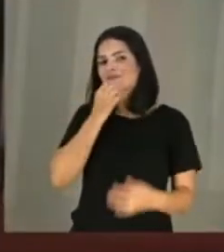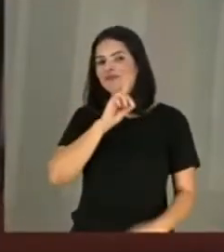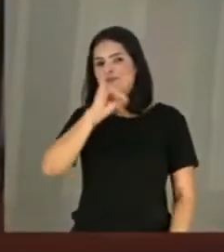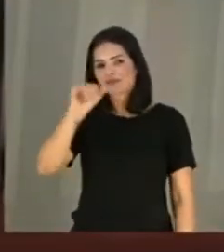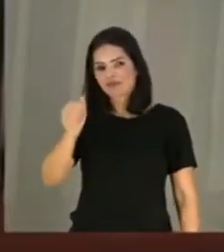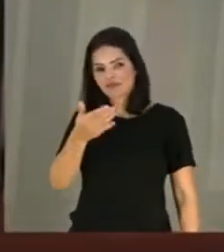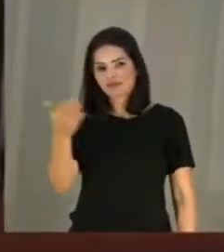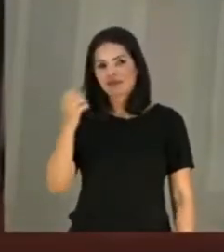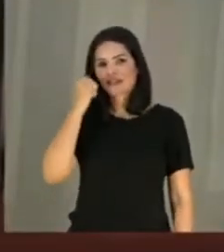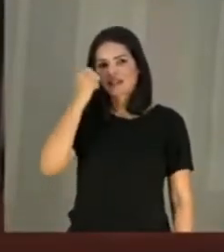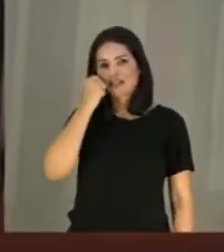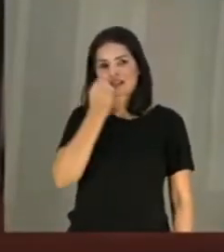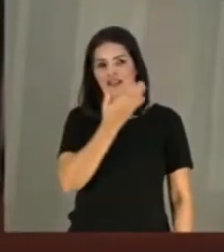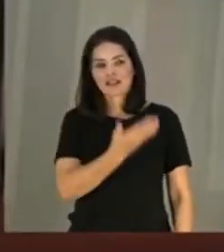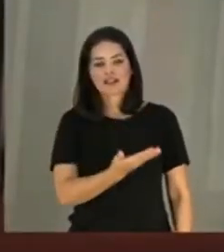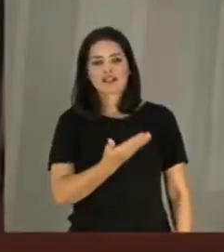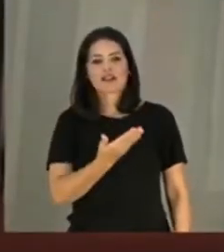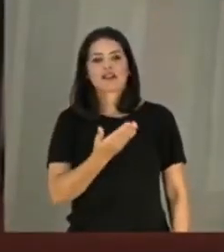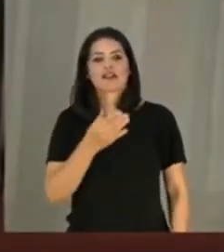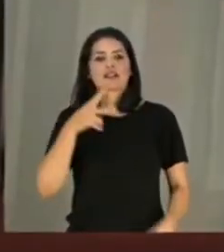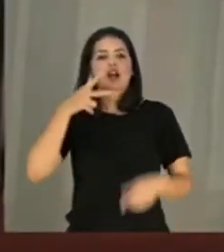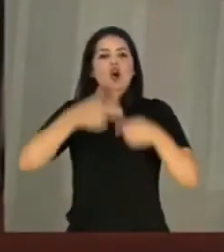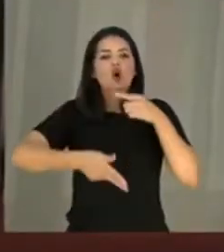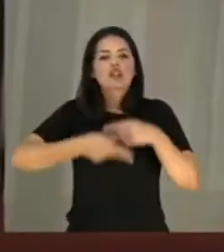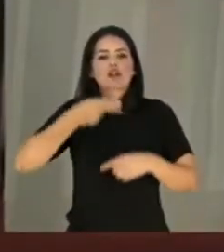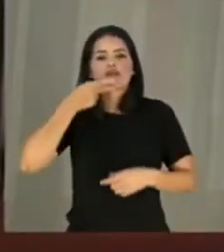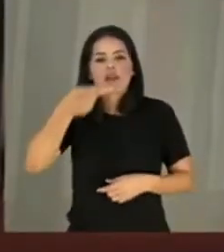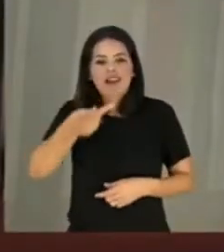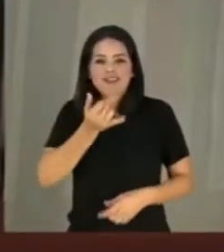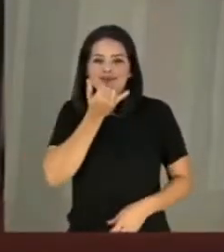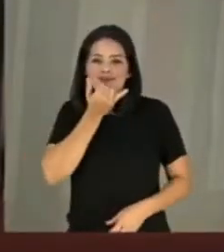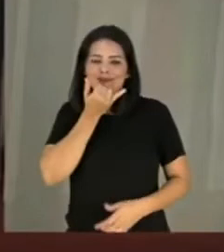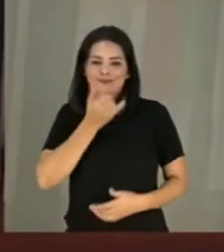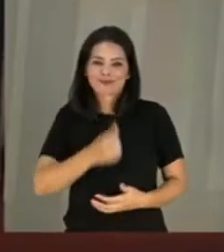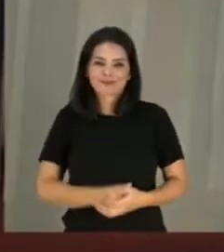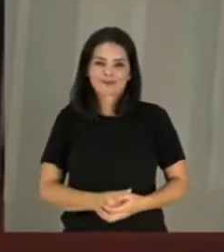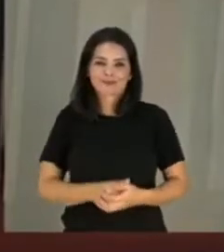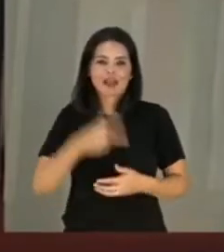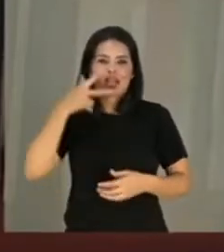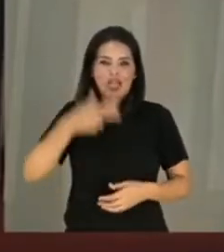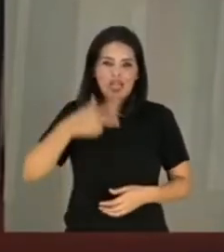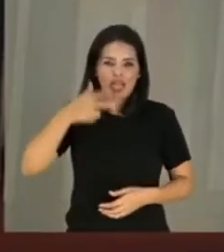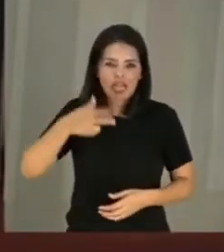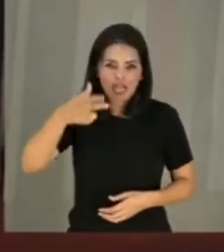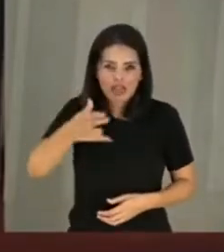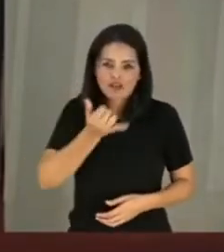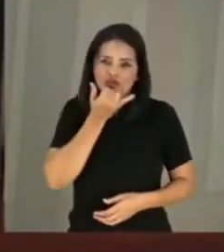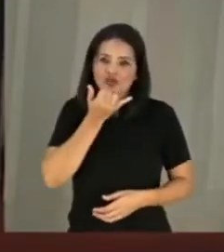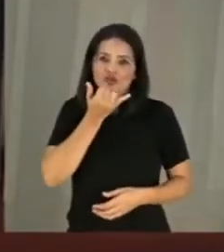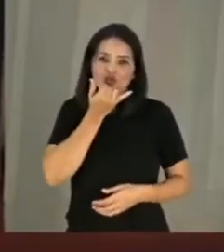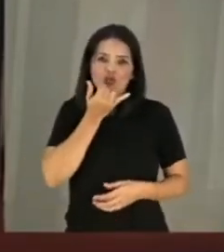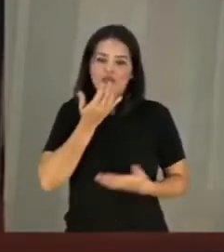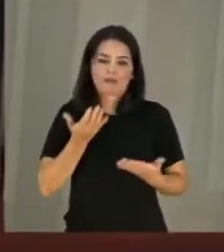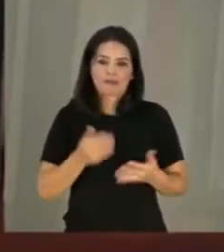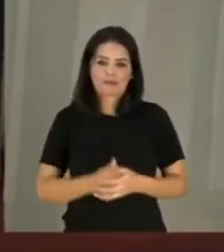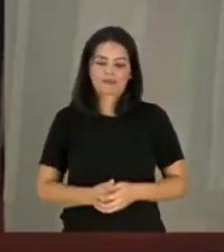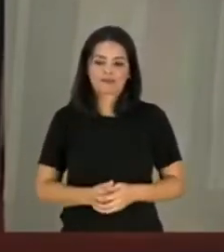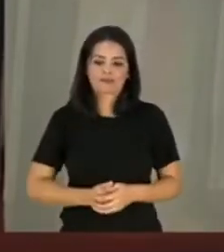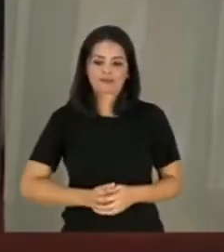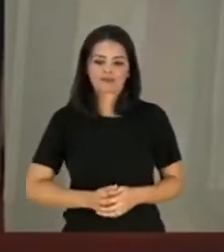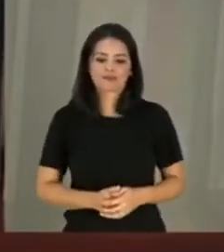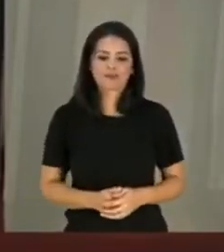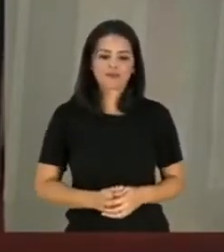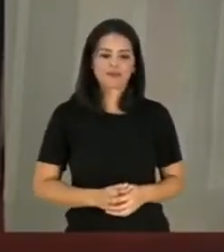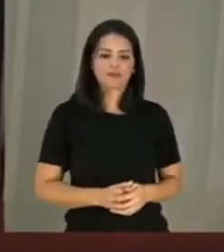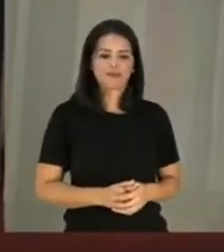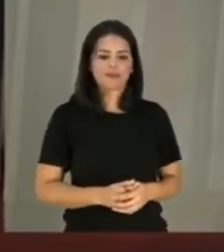professora Maria Helena, colegas, bom dia a todo mundo que nos ouve, cumprimento a todos e todas presentes, como membro do